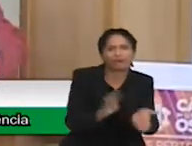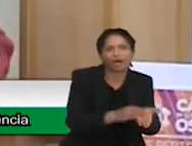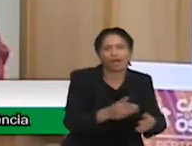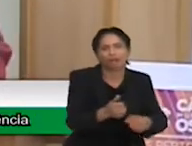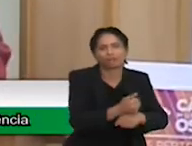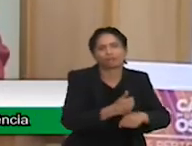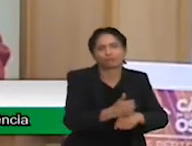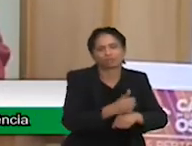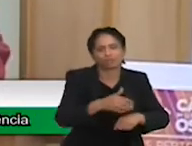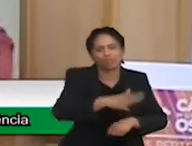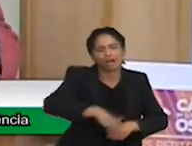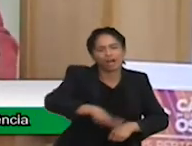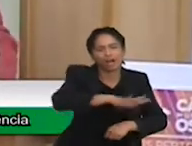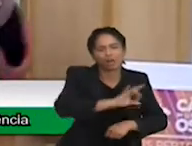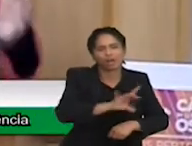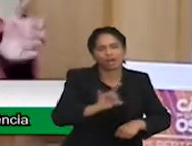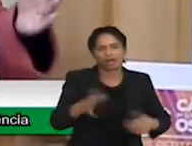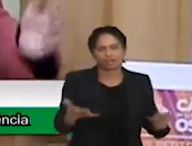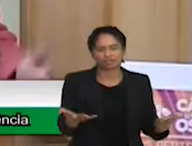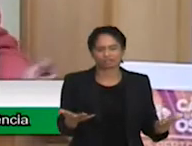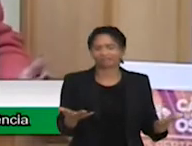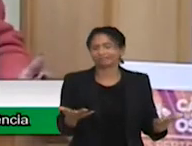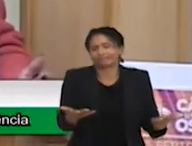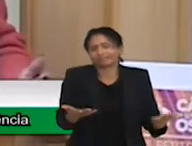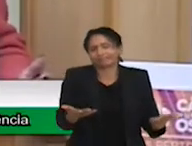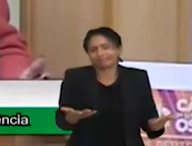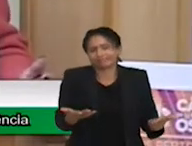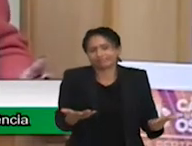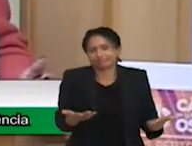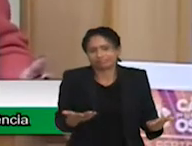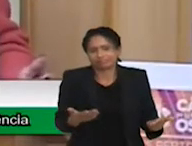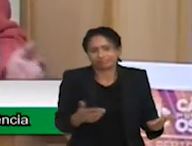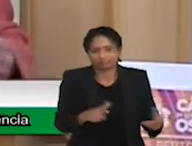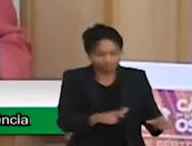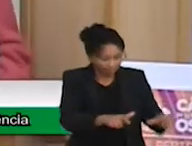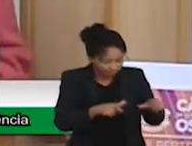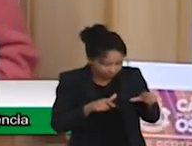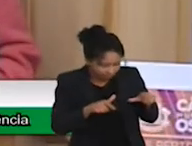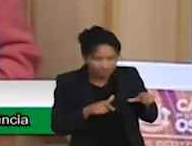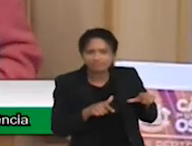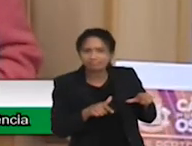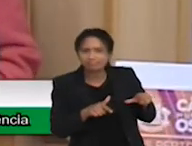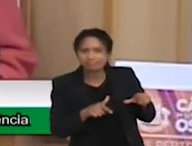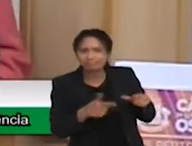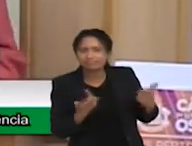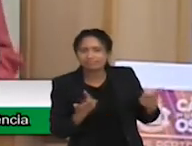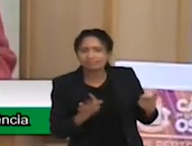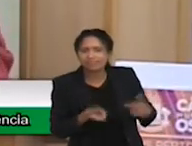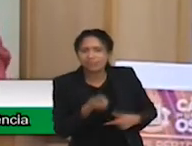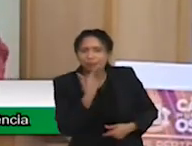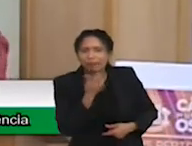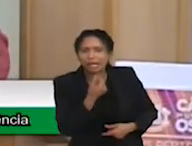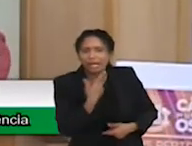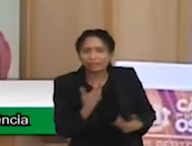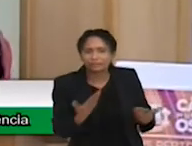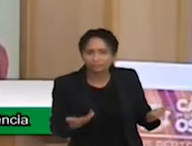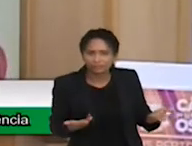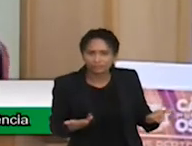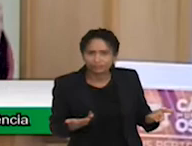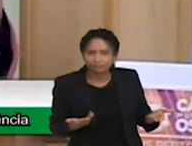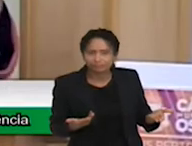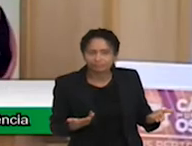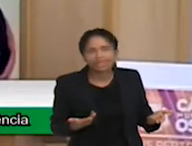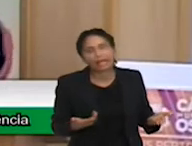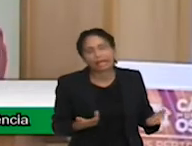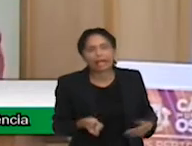receita médica, remédios de uso contínuo. Na Edmundo Burjato, nós tínhamos ali